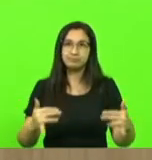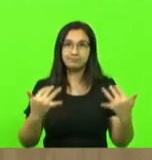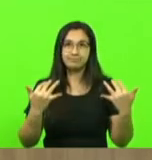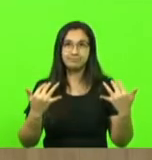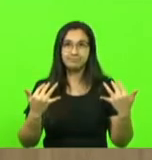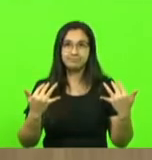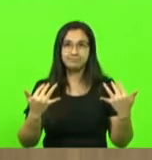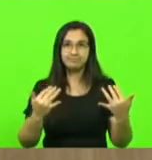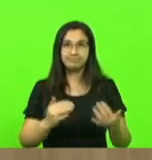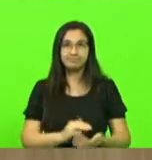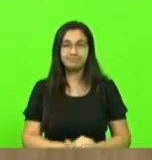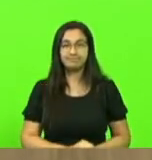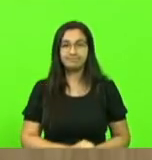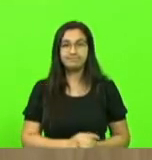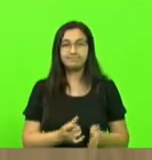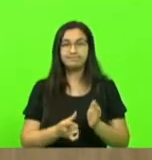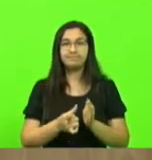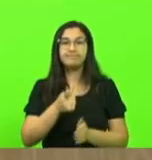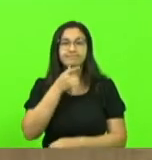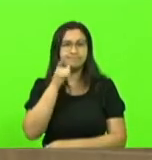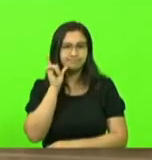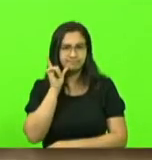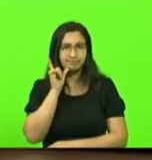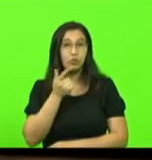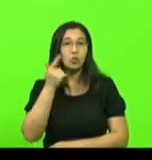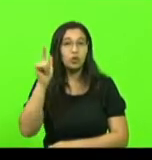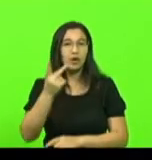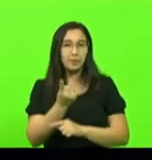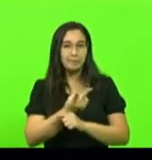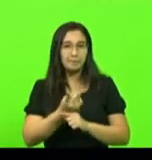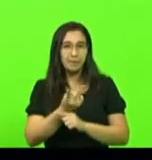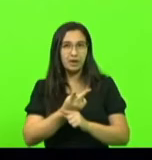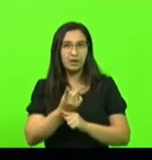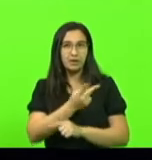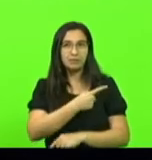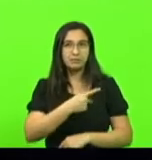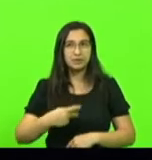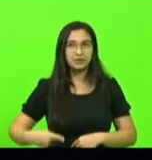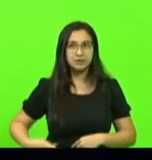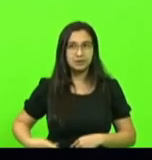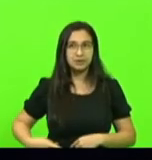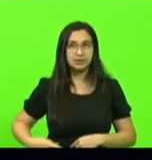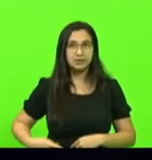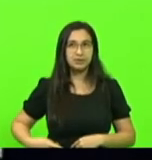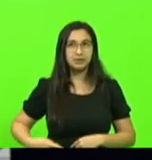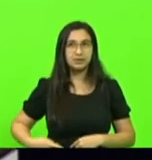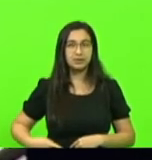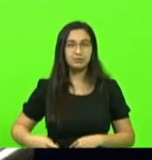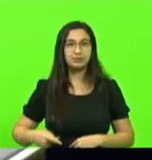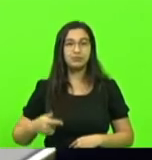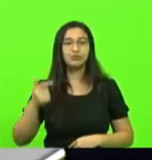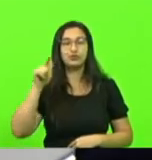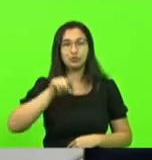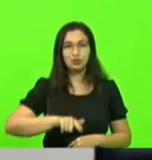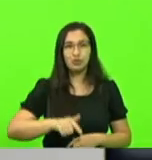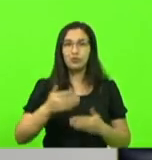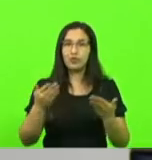Ontem saiu mais uma pesquisa presidencial, o presidente caiu mais um pouco, agora,